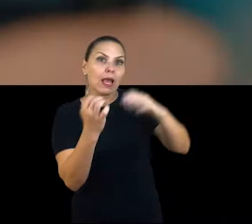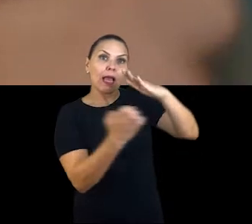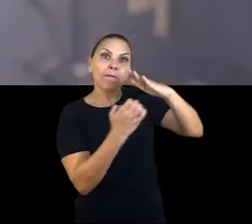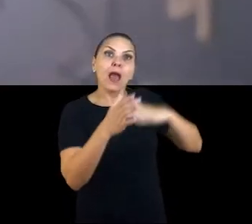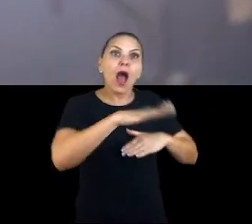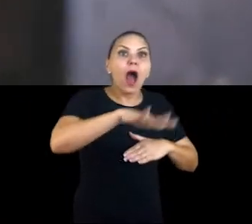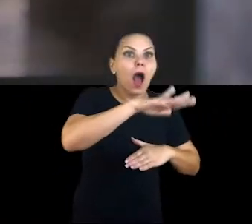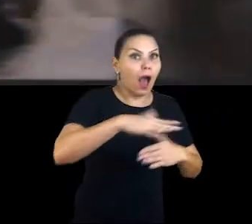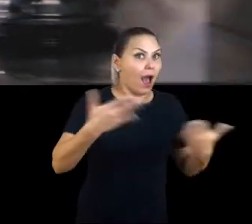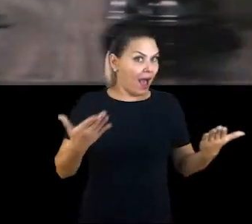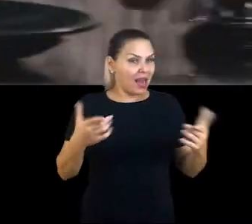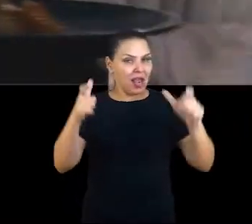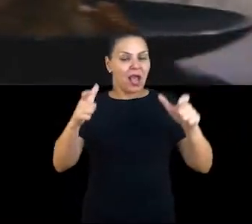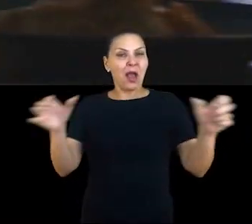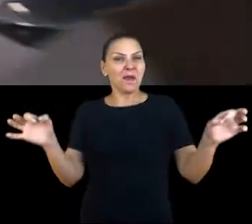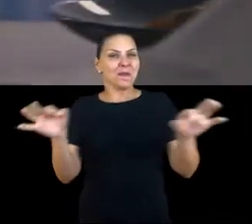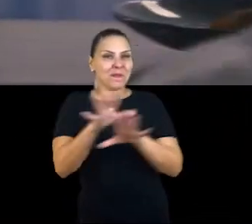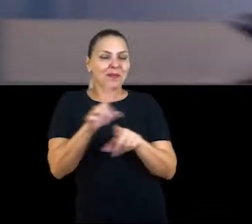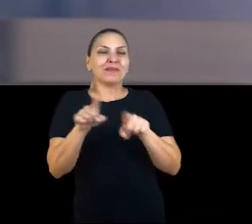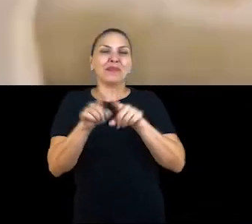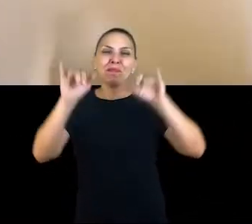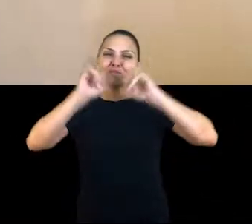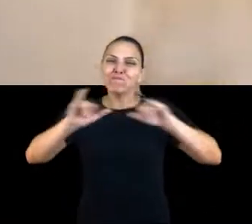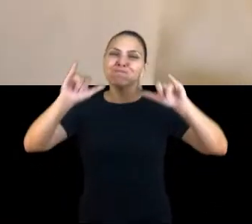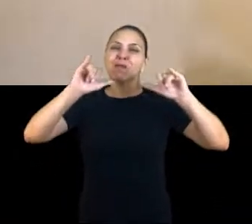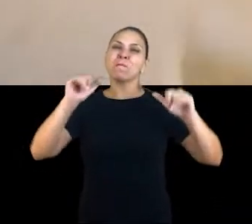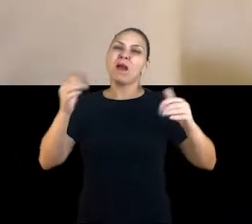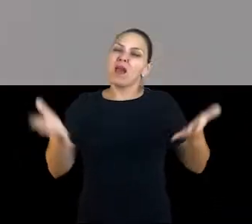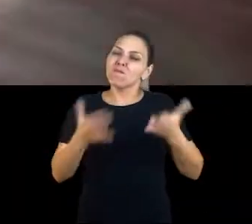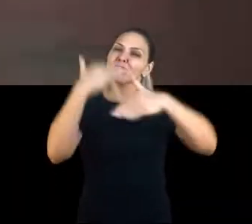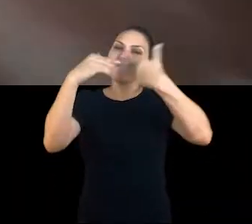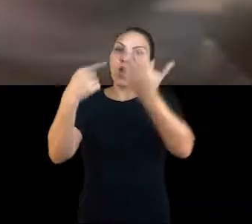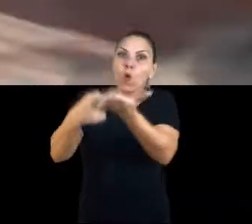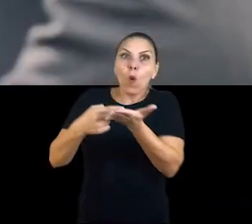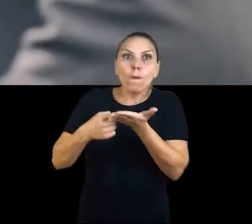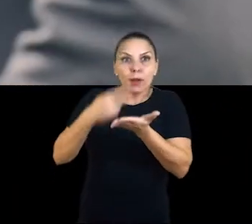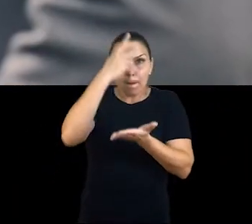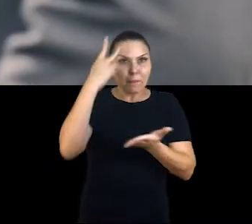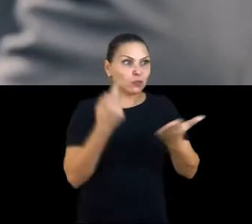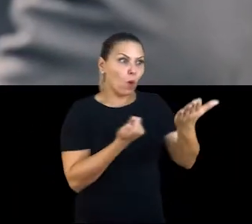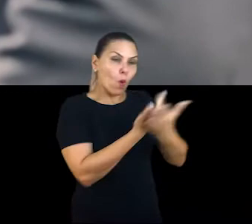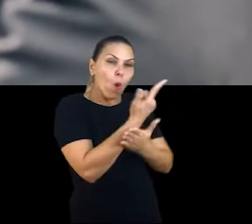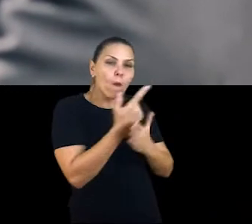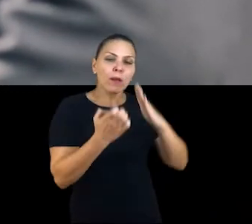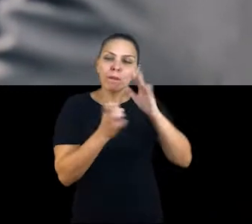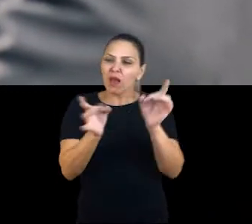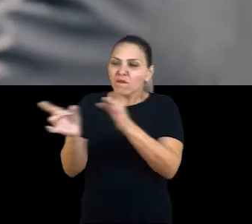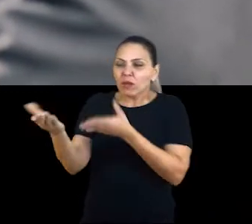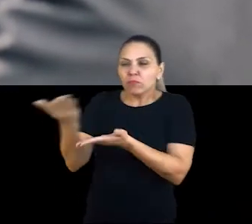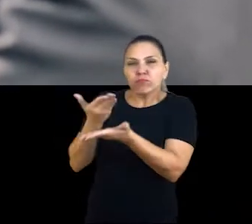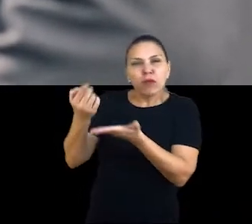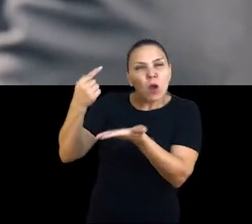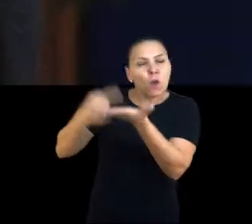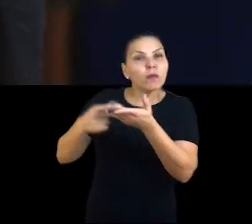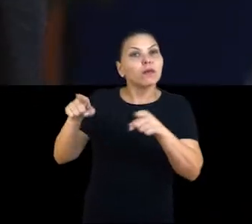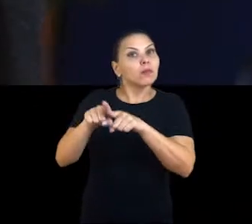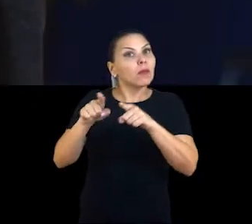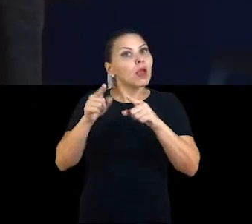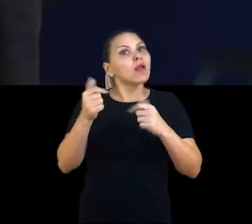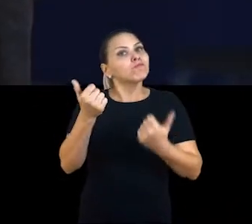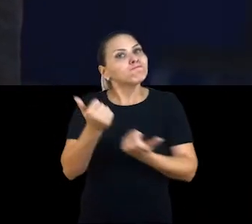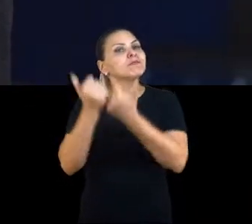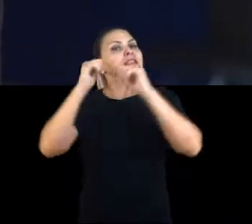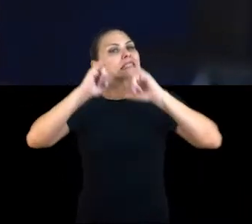empresas do setor. Mesmo assim, pronto! Tivemos campanhas de incentivo à conciliação entre consumidores e empresas e apoio na